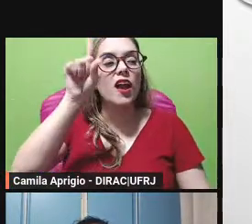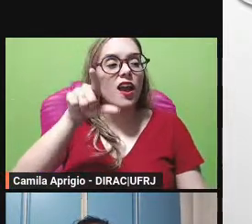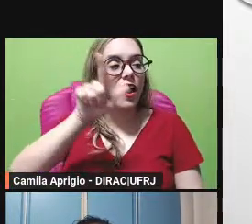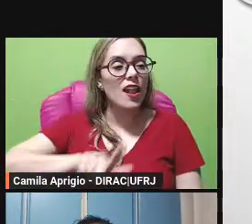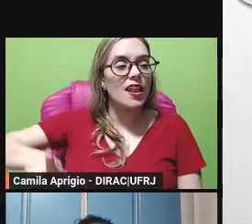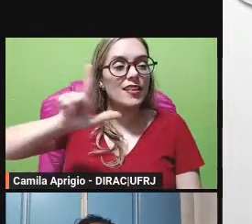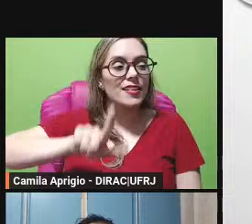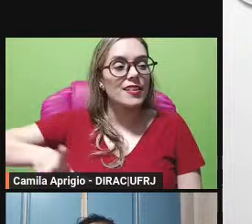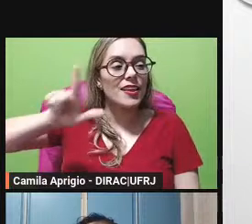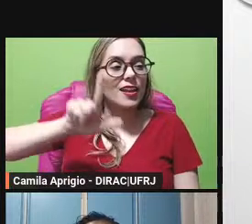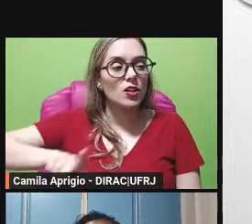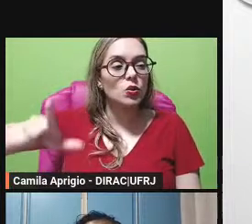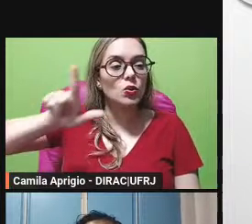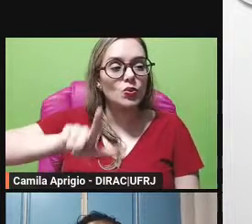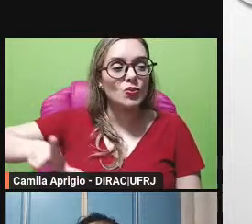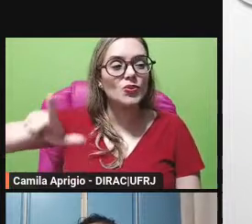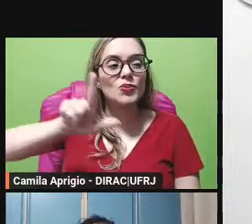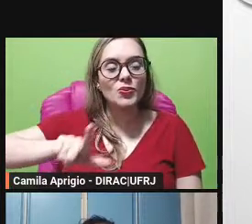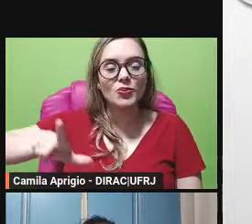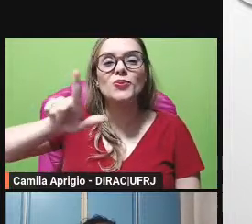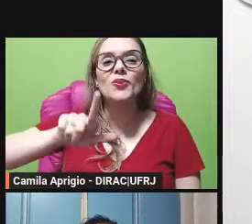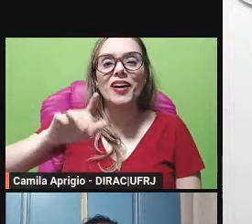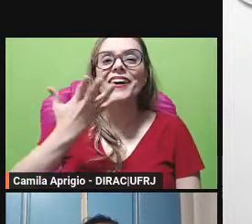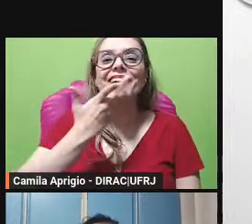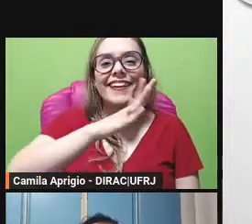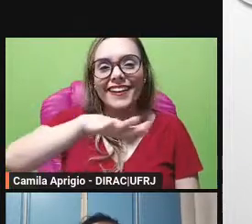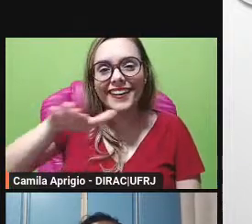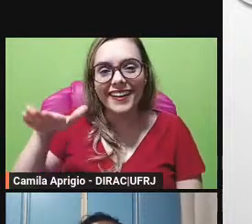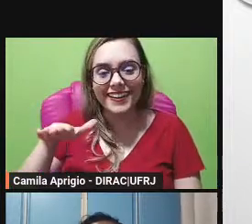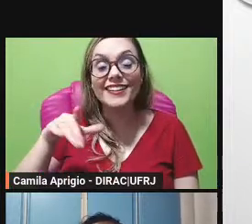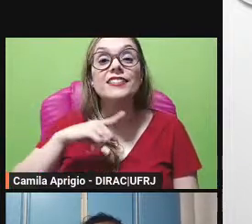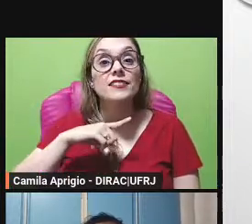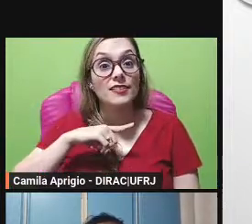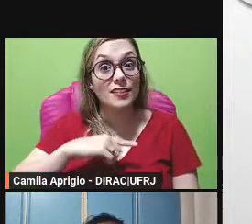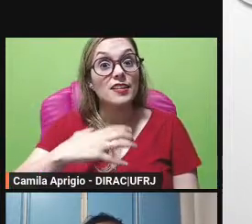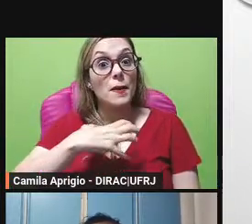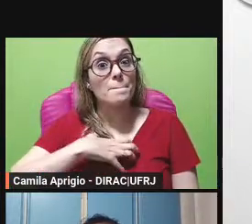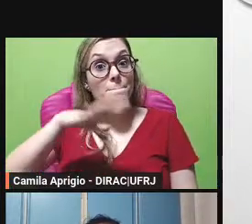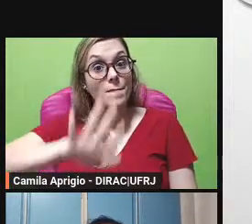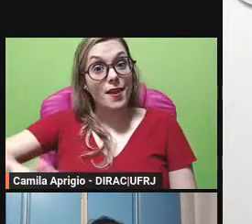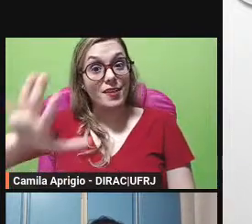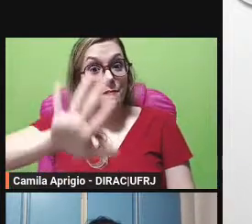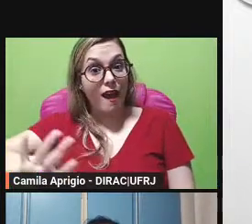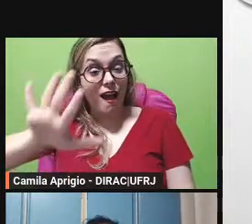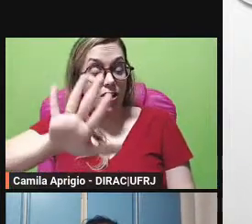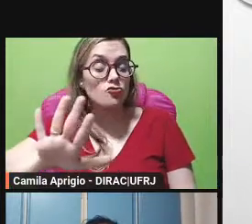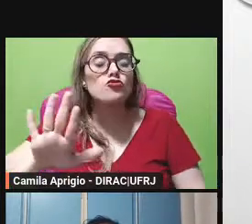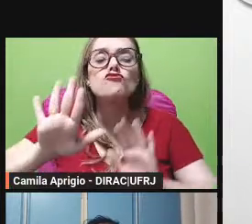pragmática ela tinha um perfil totalmente pragmático a ideia era